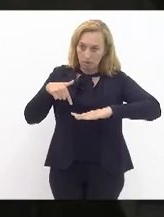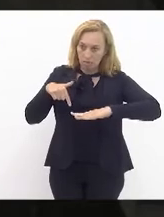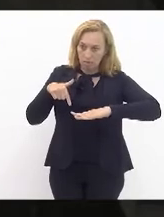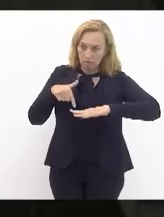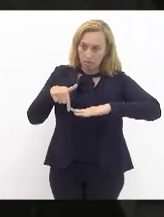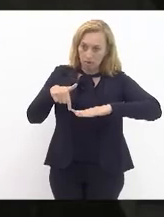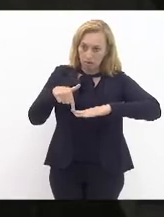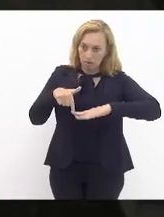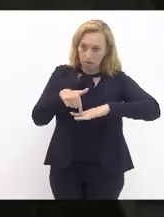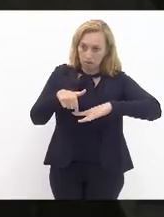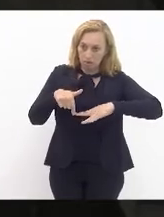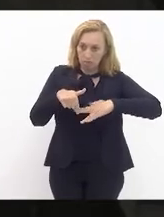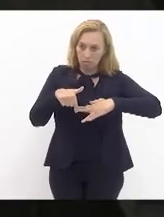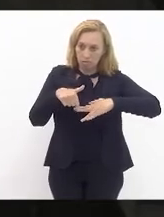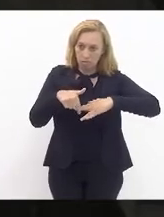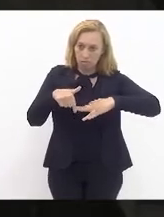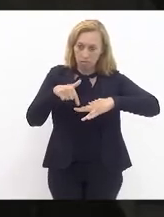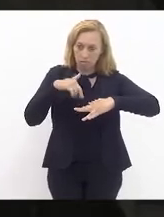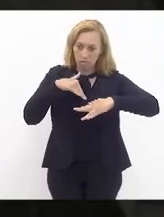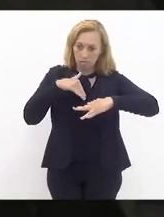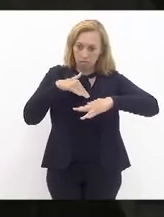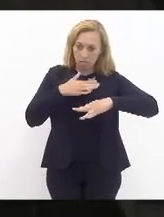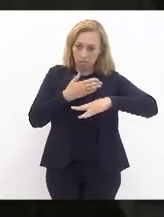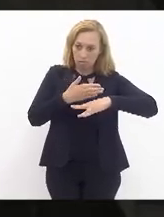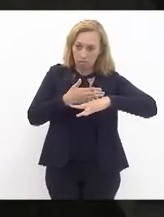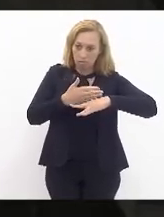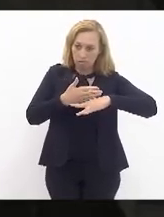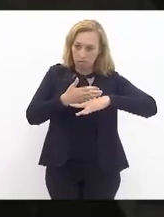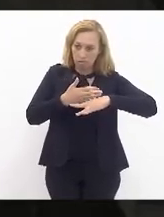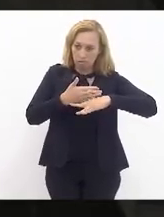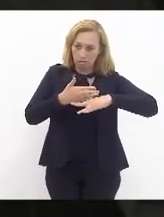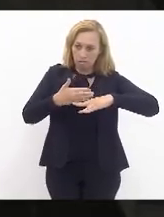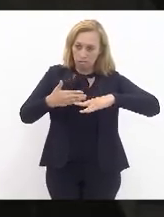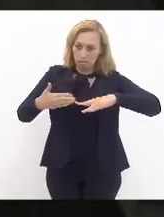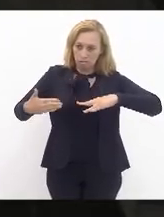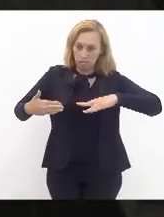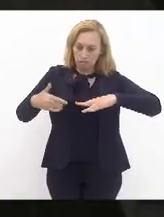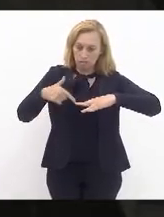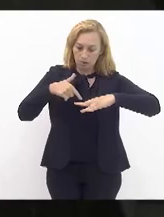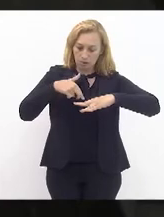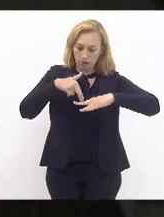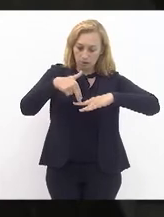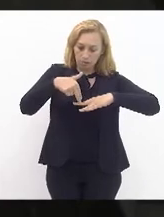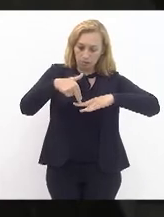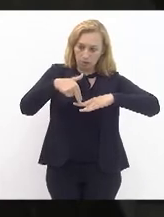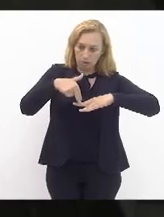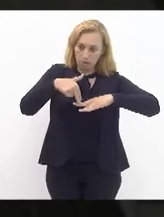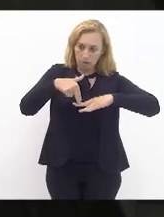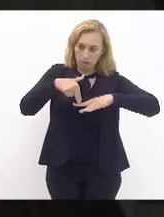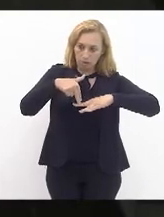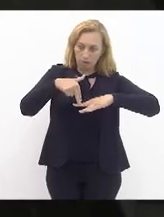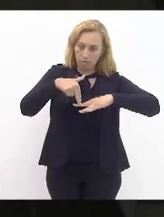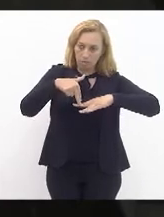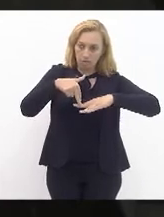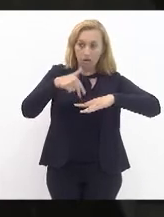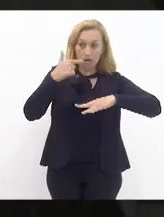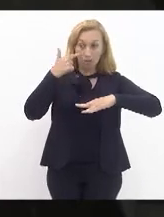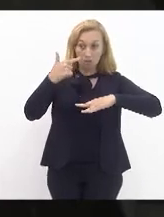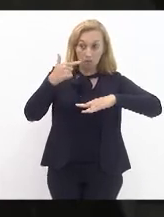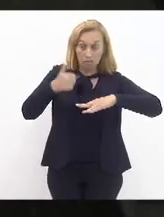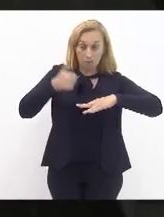fazer uma platibanda e botar a estação mais perto de onde o para, porque o trem para a X